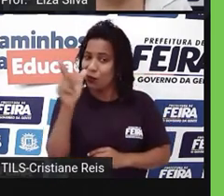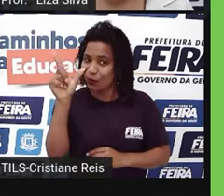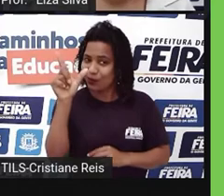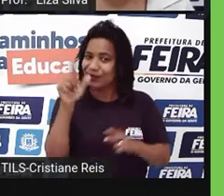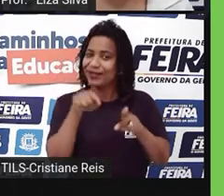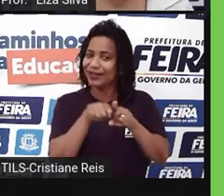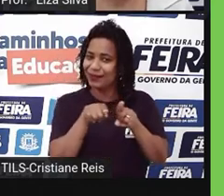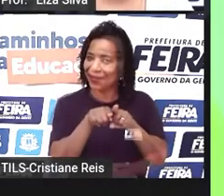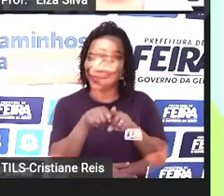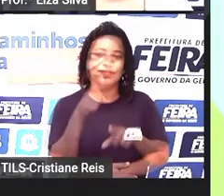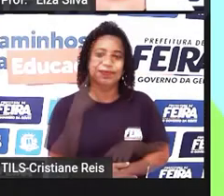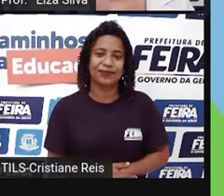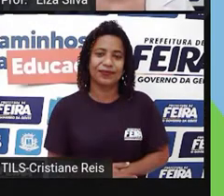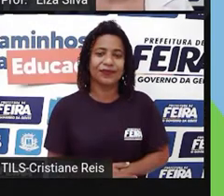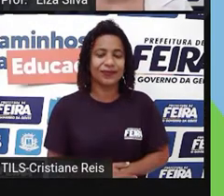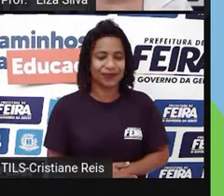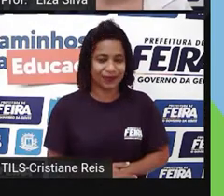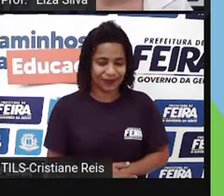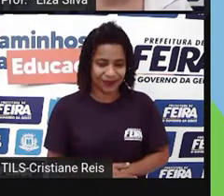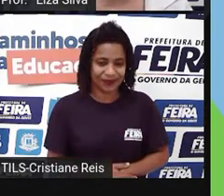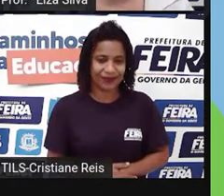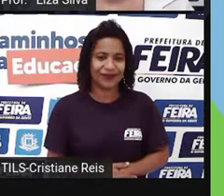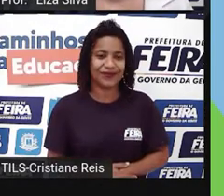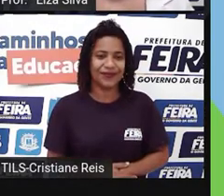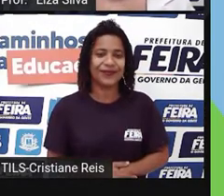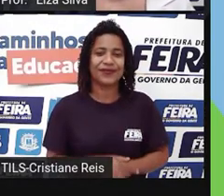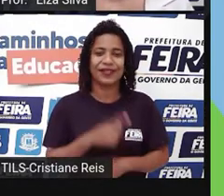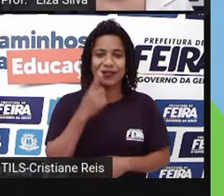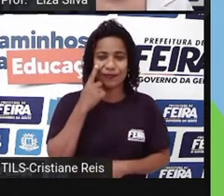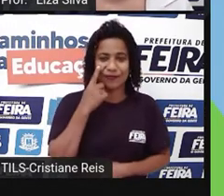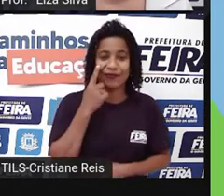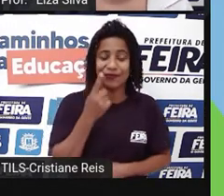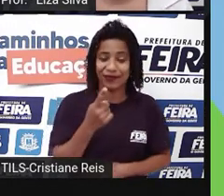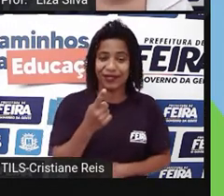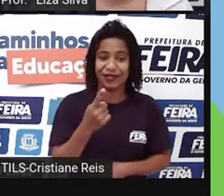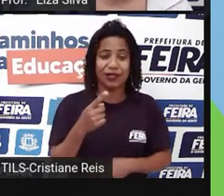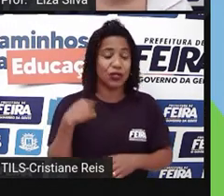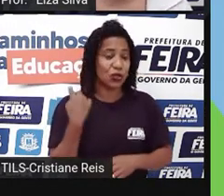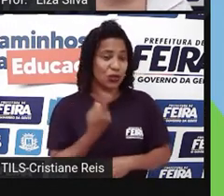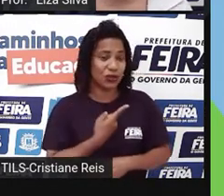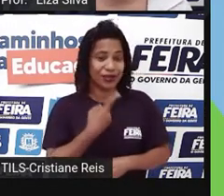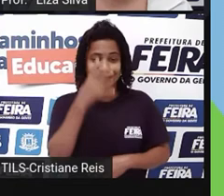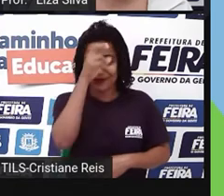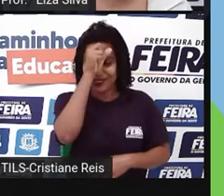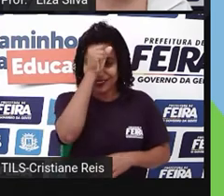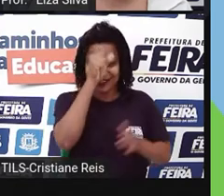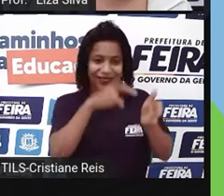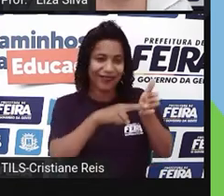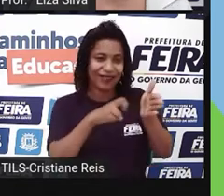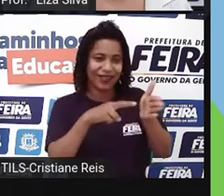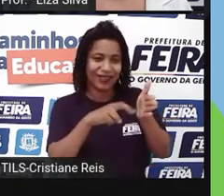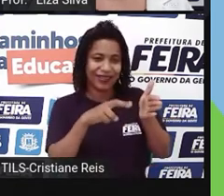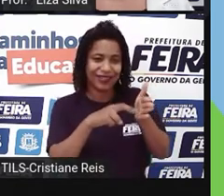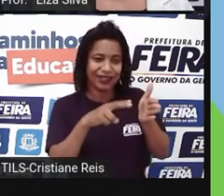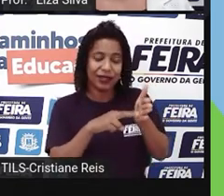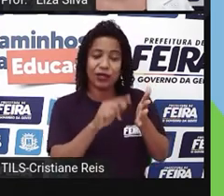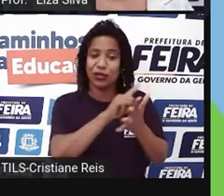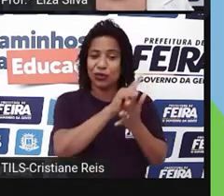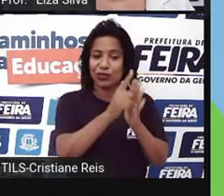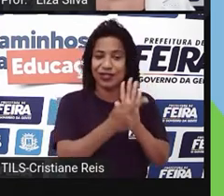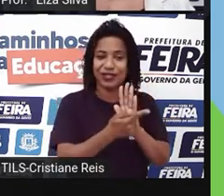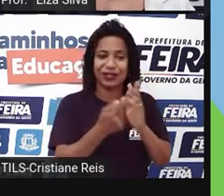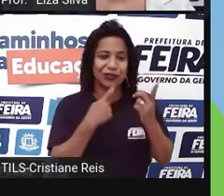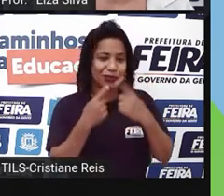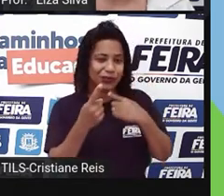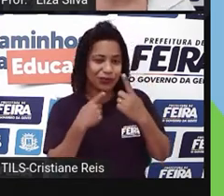students? Let's go. E para nós ampliarmos um pouco mais o nosso conhecimento a respeito do gênero e interviu,